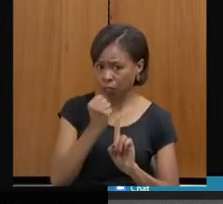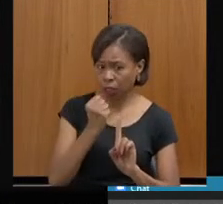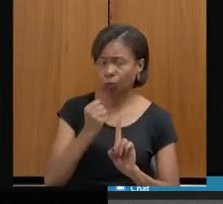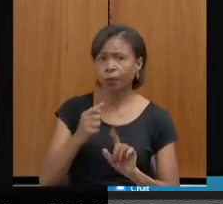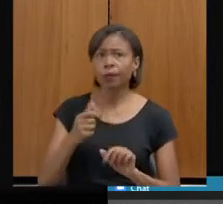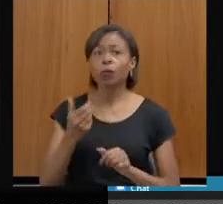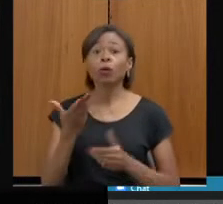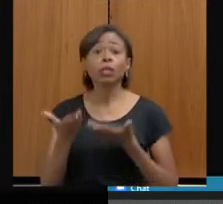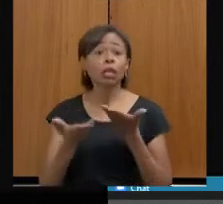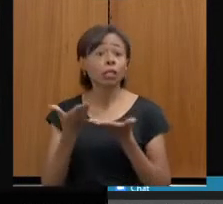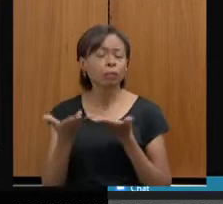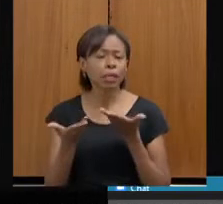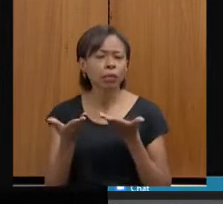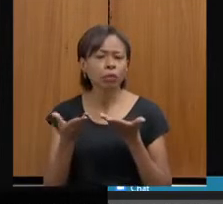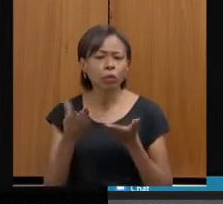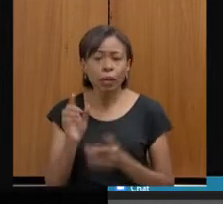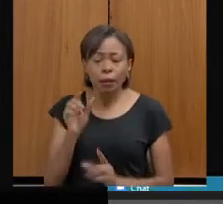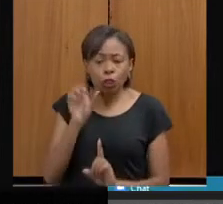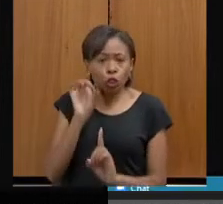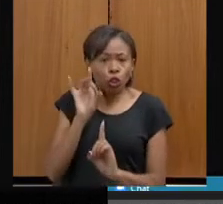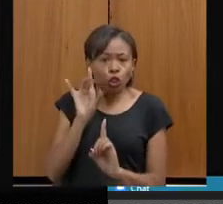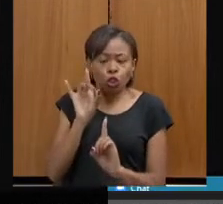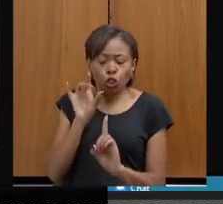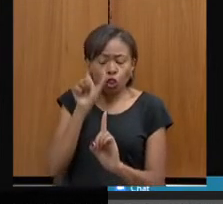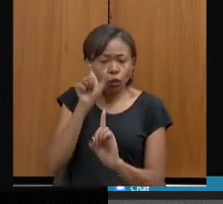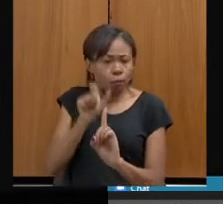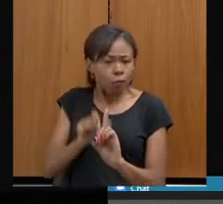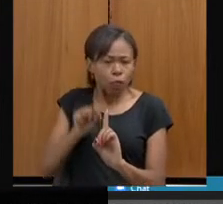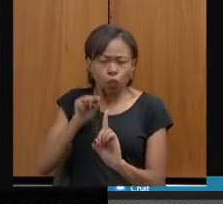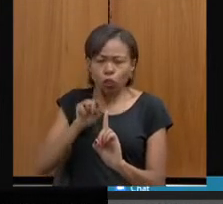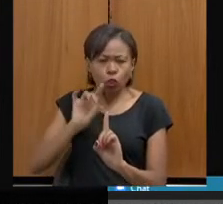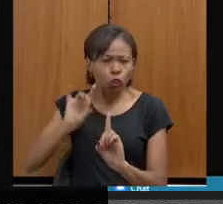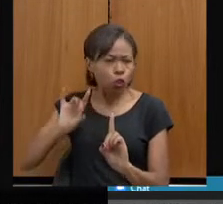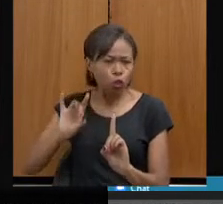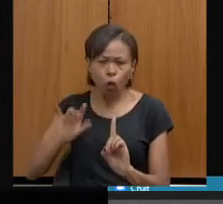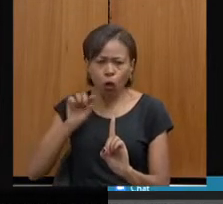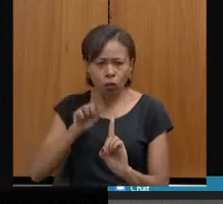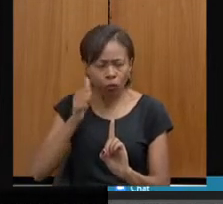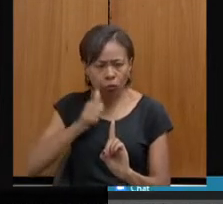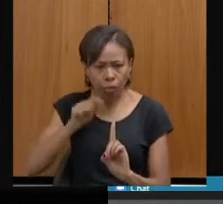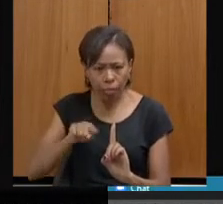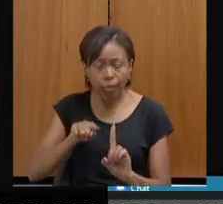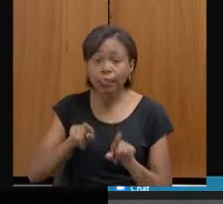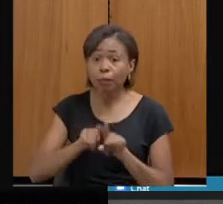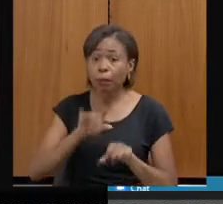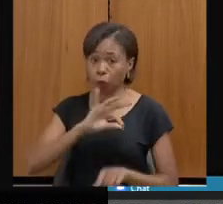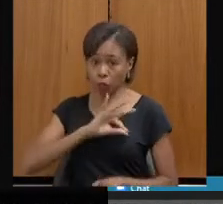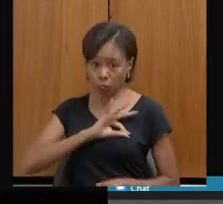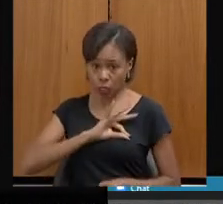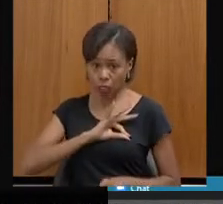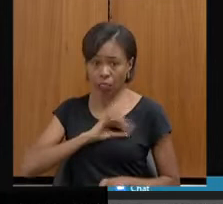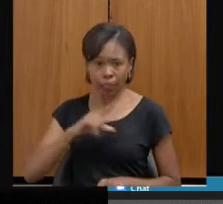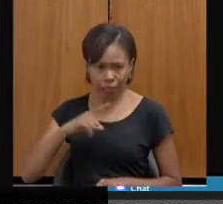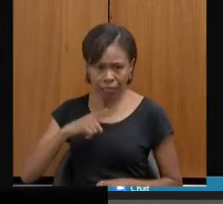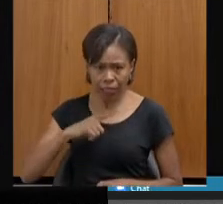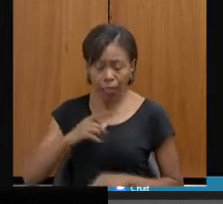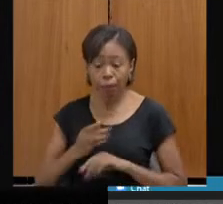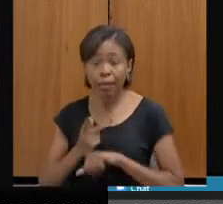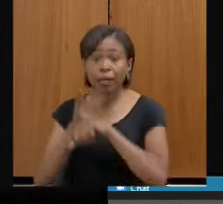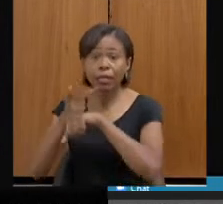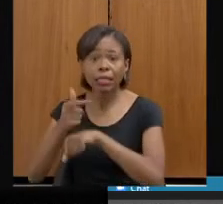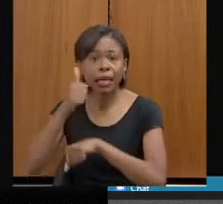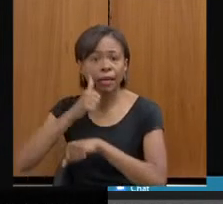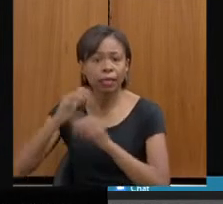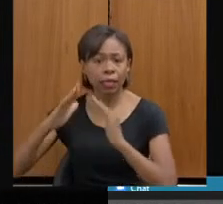atendimento é individualizado, há suporte policial para ir lá na residência da mulher e retirar os pertences conforme a lei autoriza,